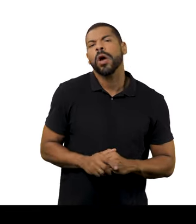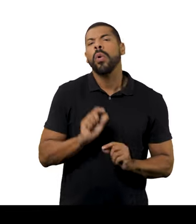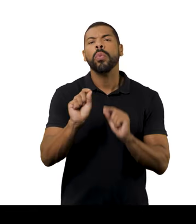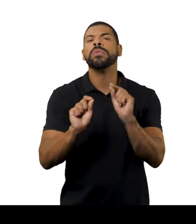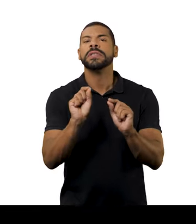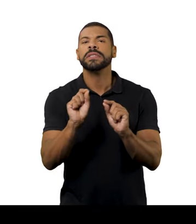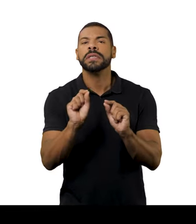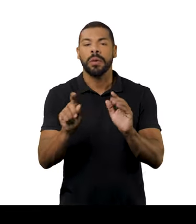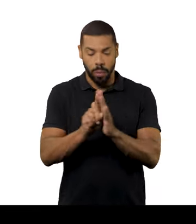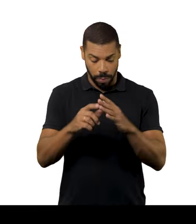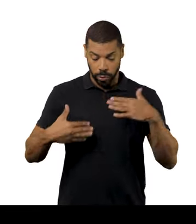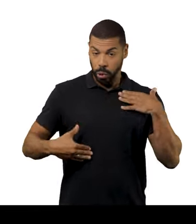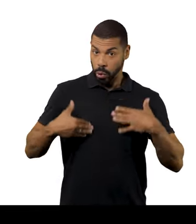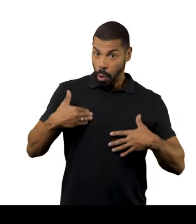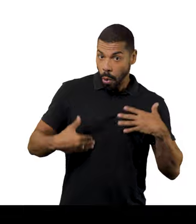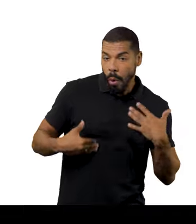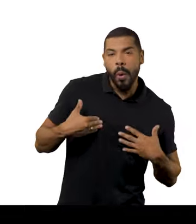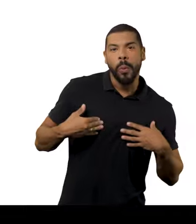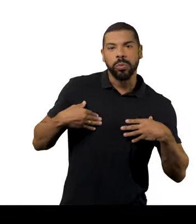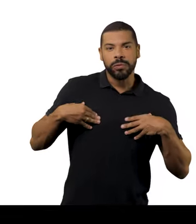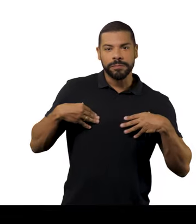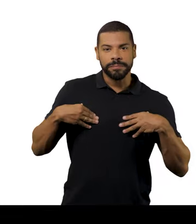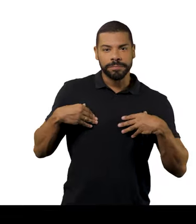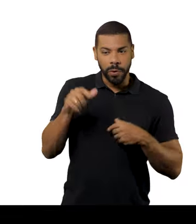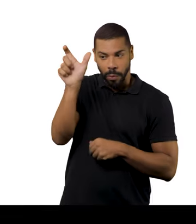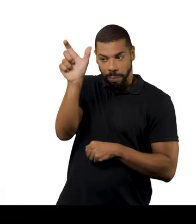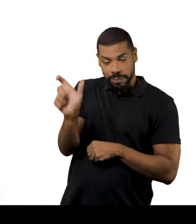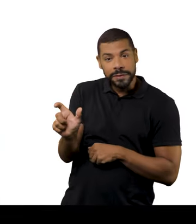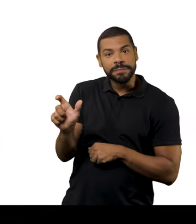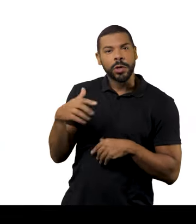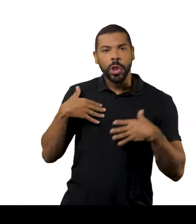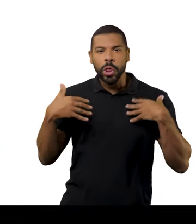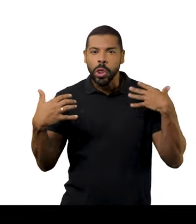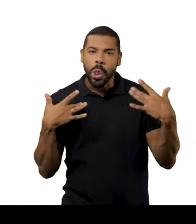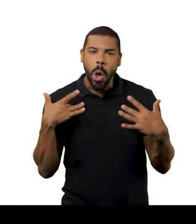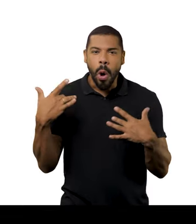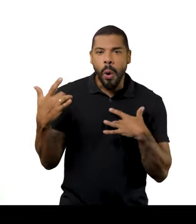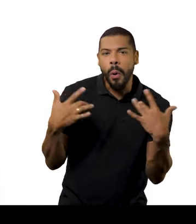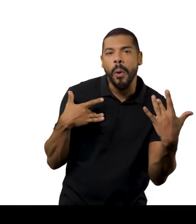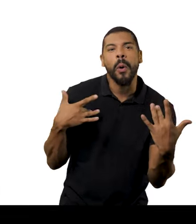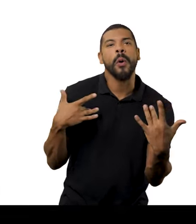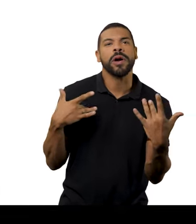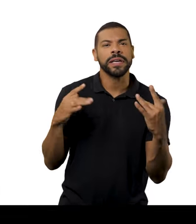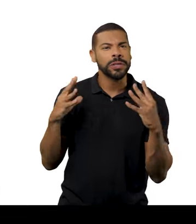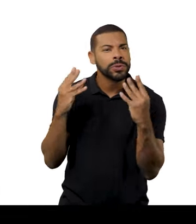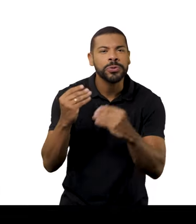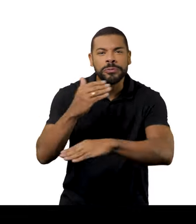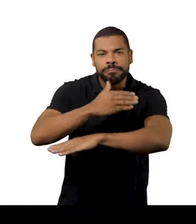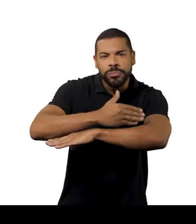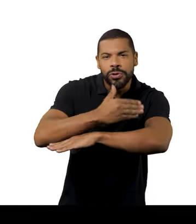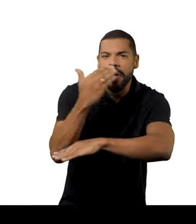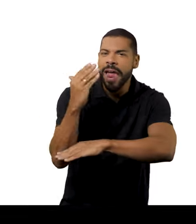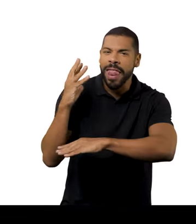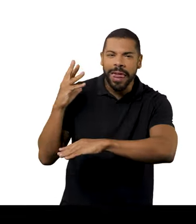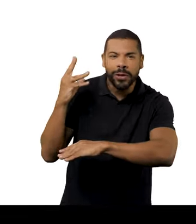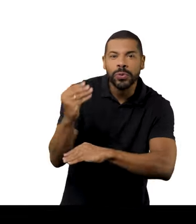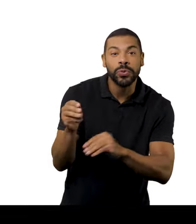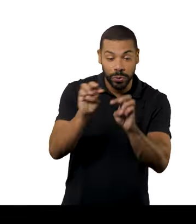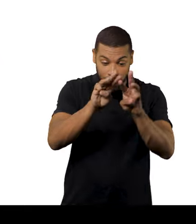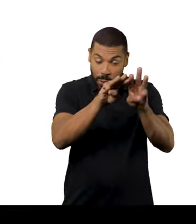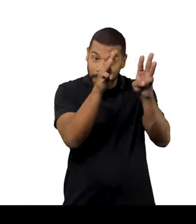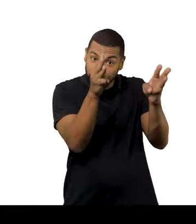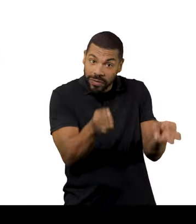assuntos, ali envolvidos, do campo, da exposição do corpo, do toque, da janela,